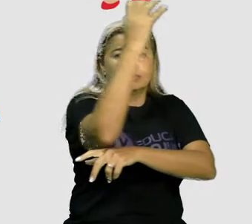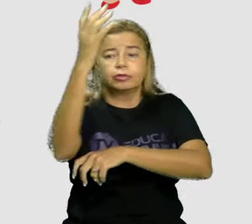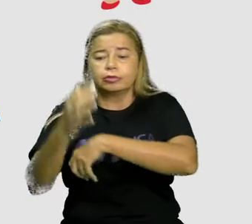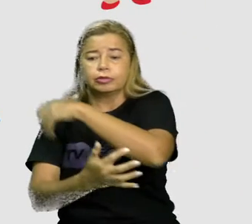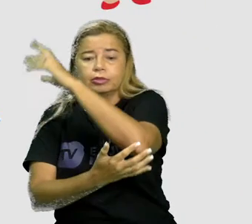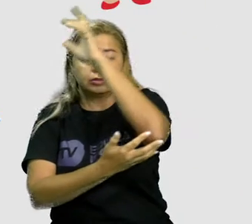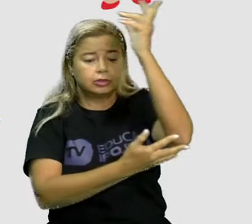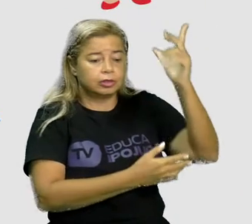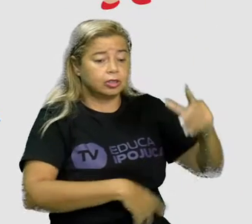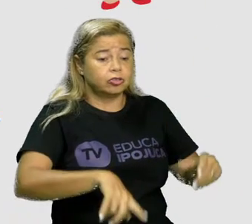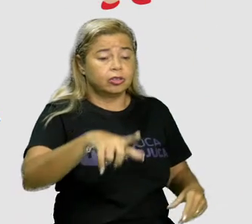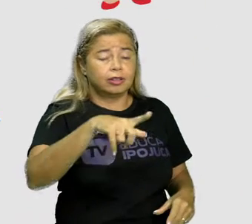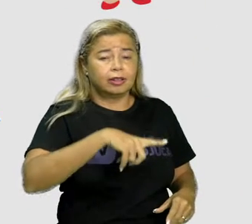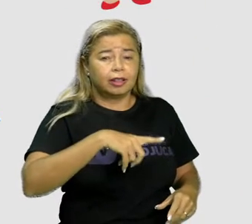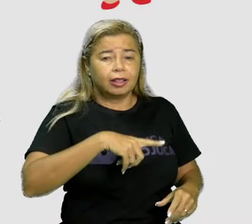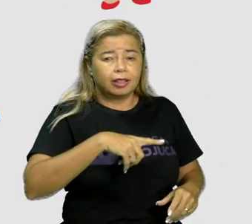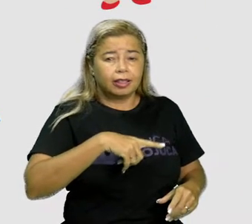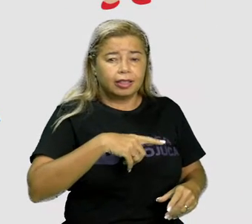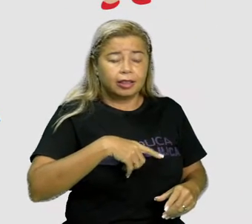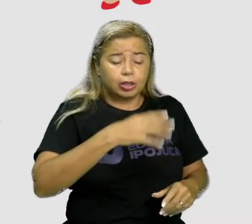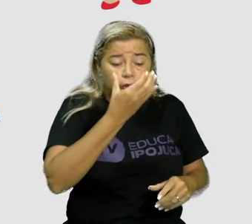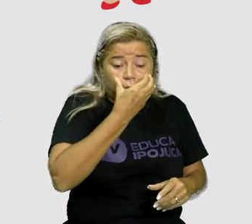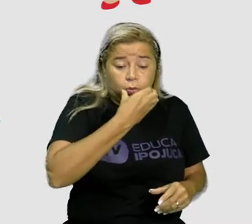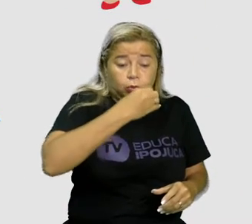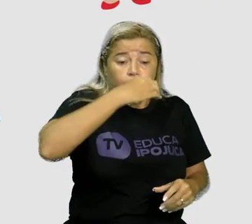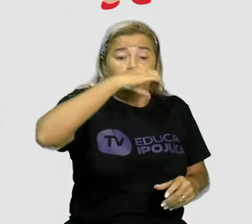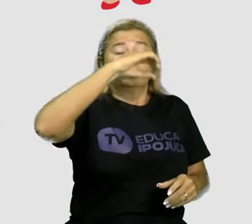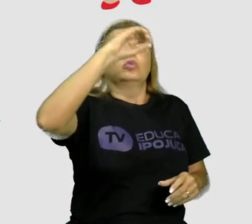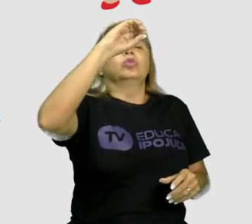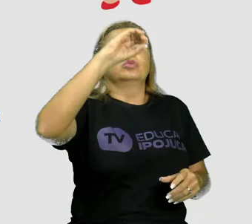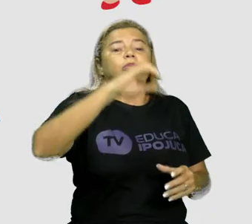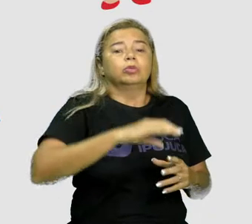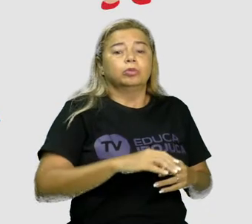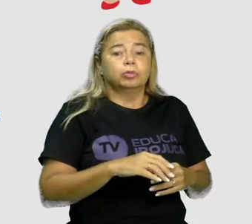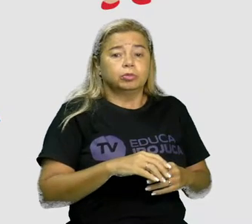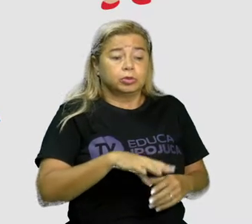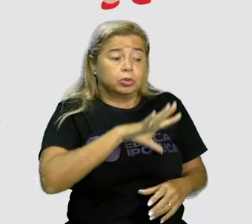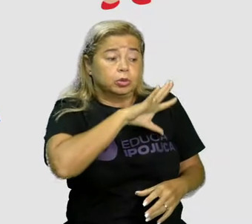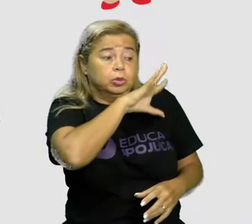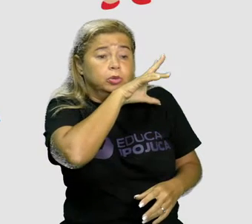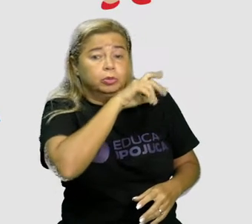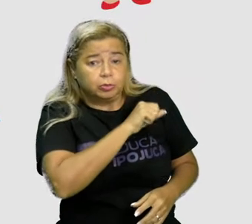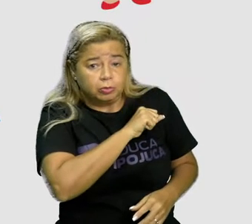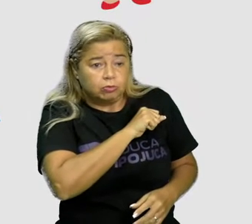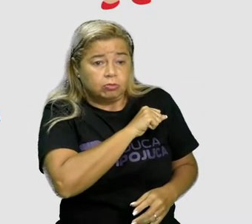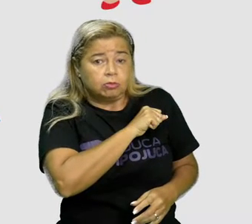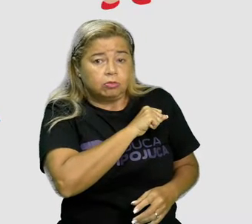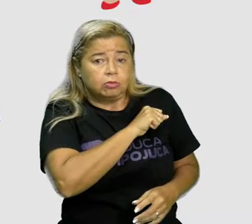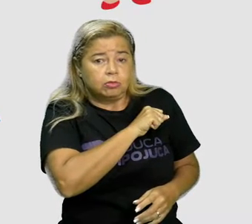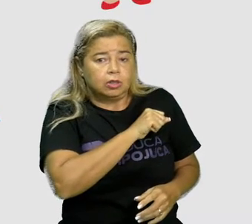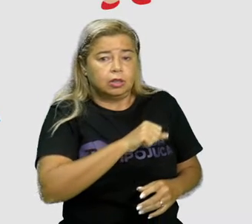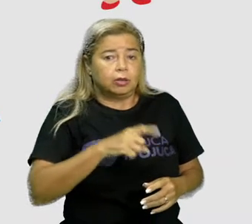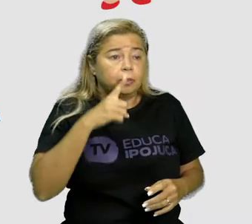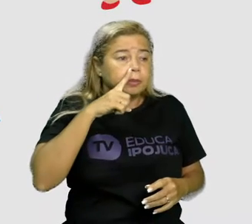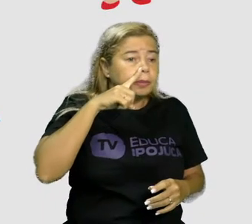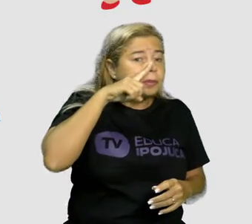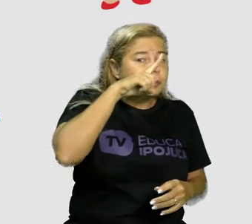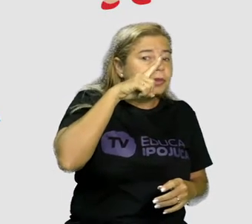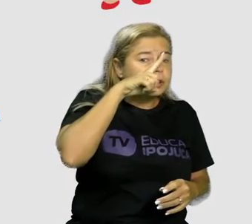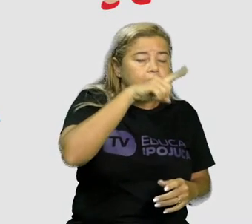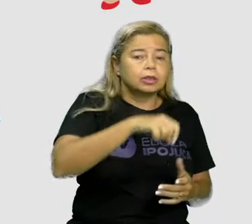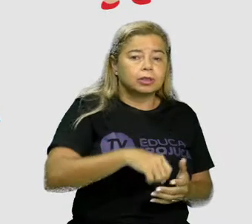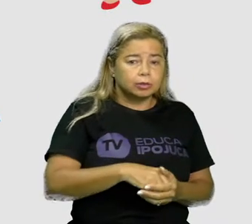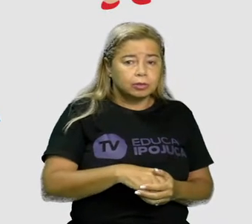Chapeuzinho desobedeceu, foi pelo caminho da floresta e encontrou o lobo. O lobo